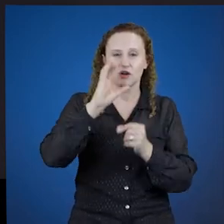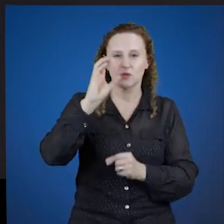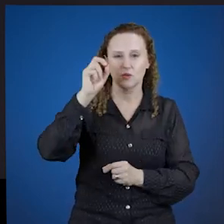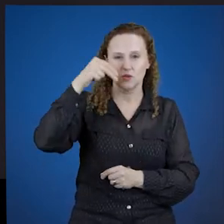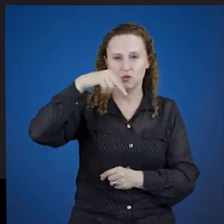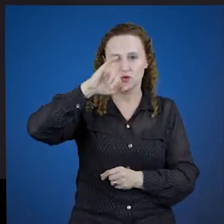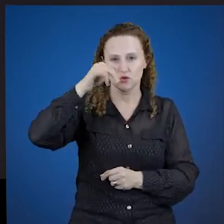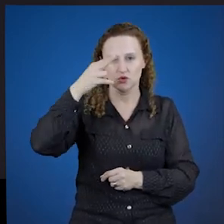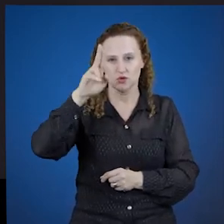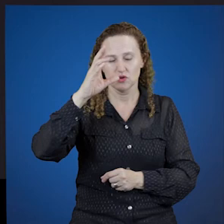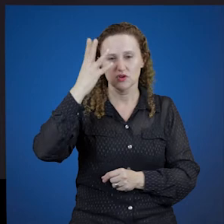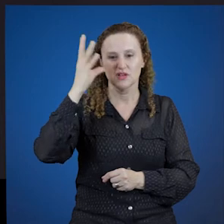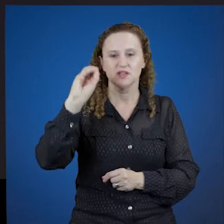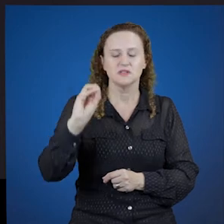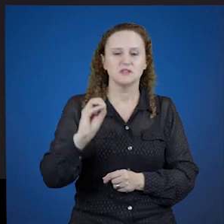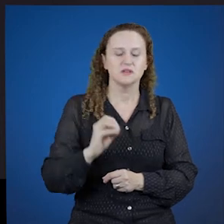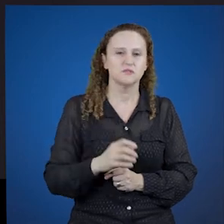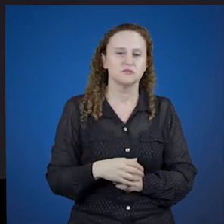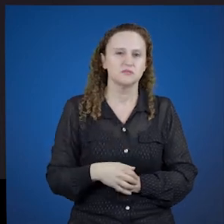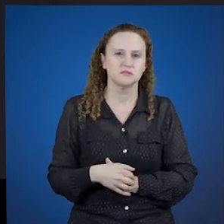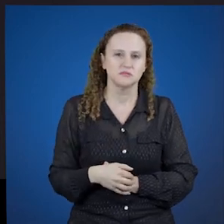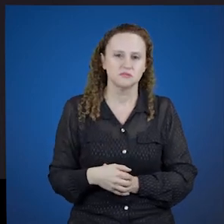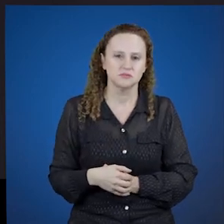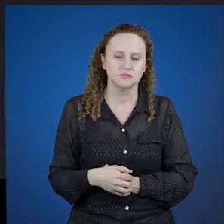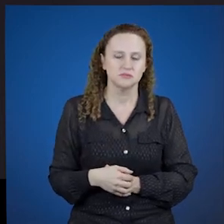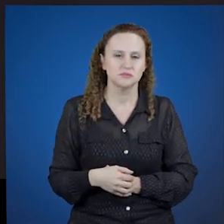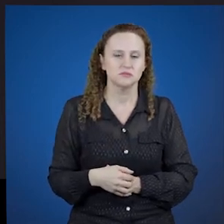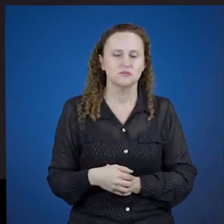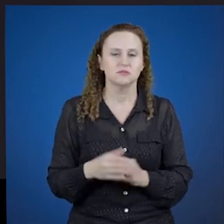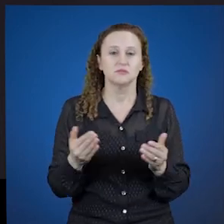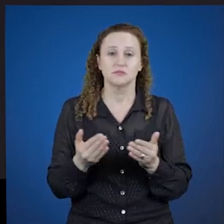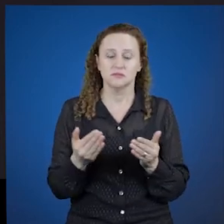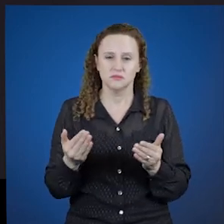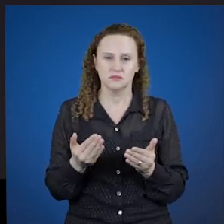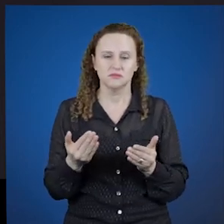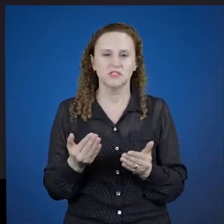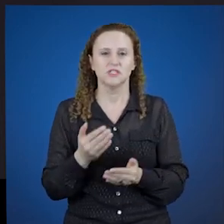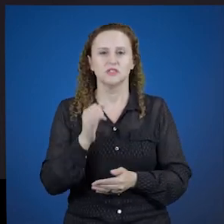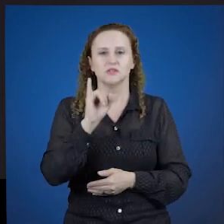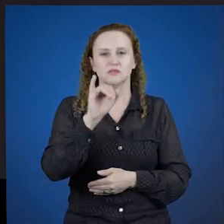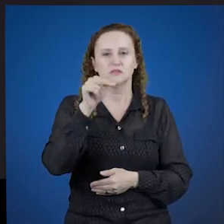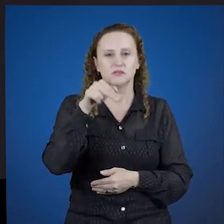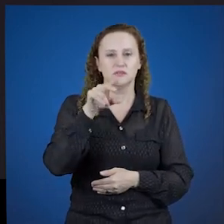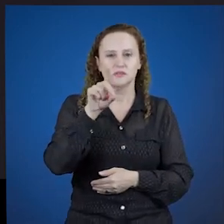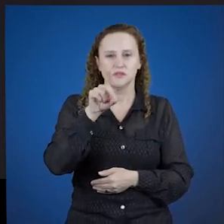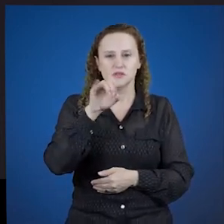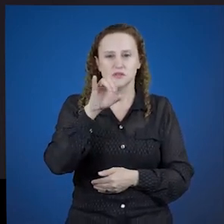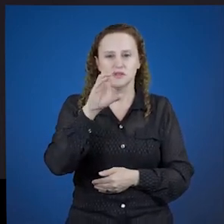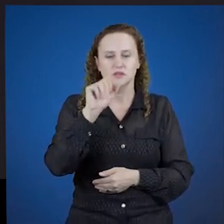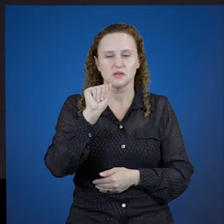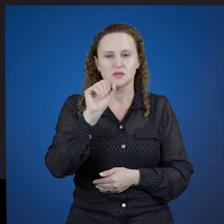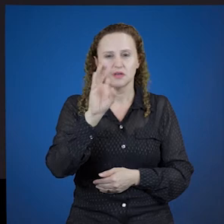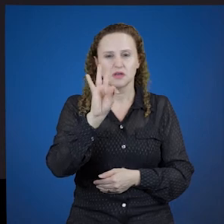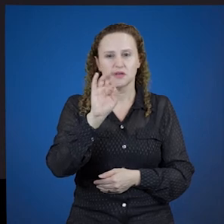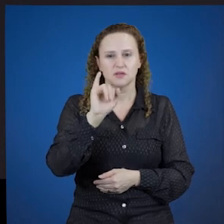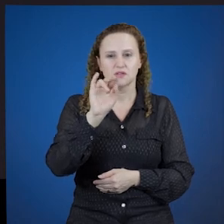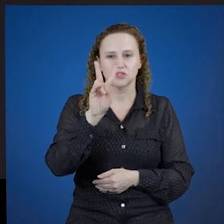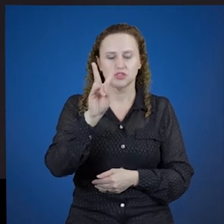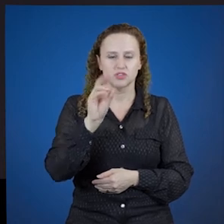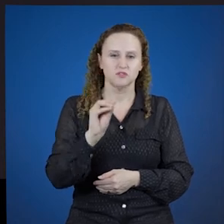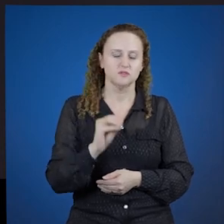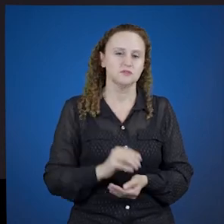indicativo. Ego laudo, tu laudas, ele lauda. nos laudamos, vos laudates,